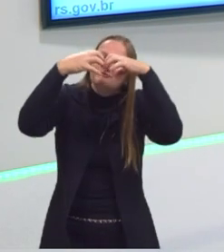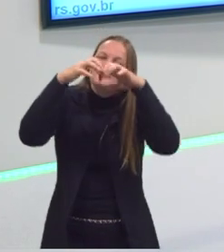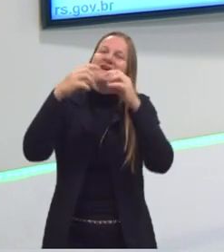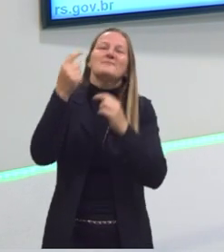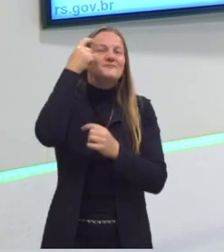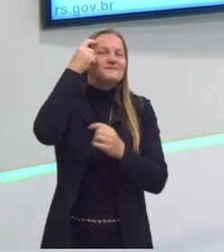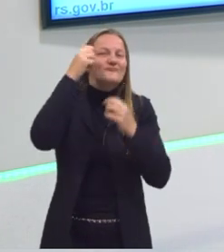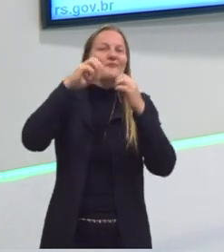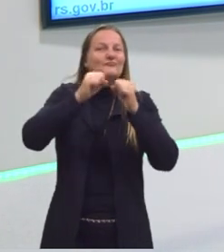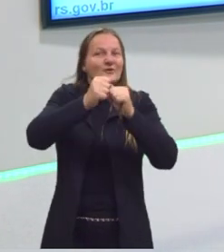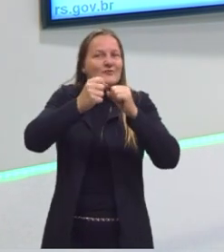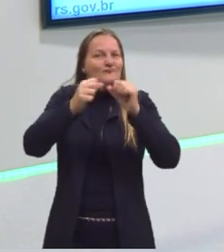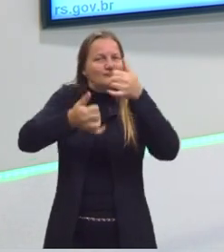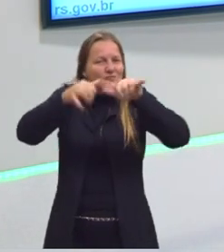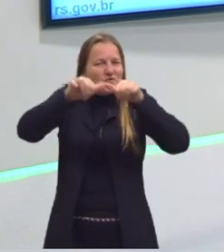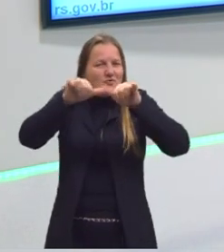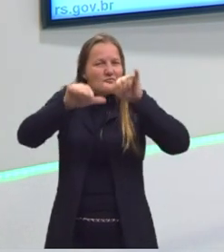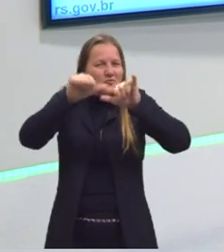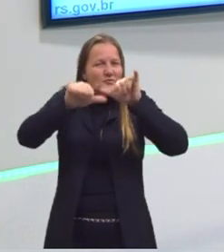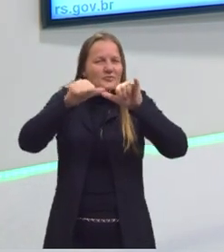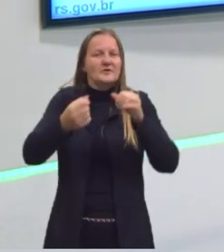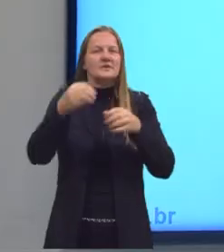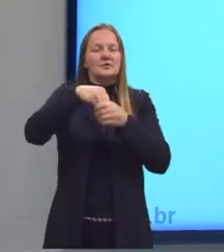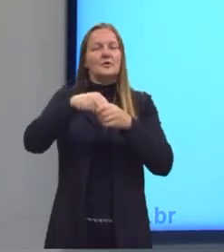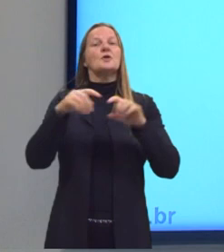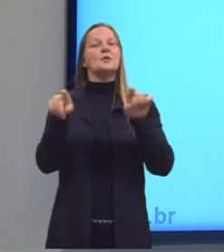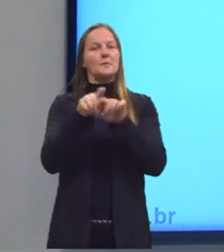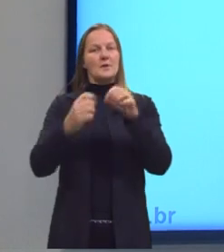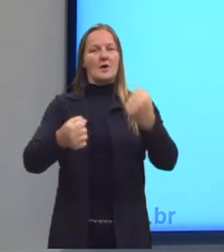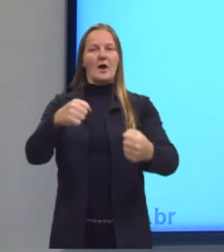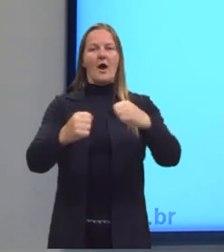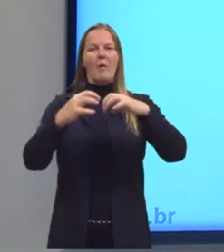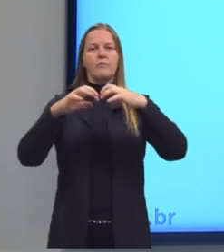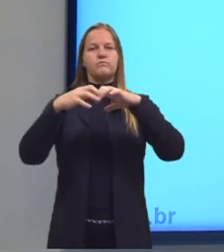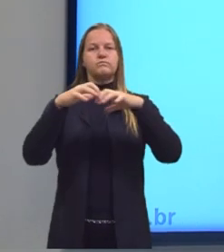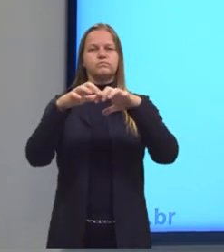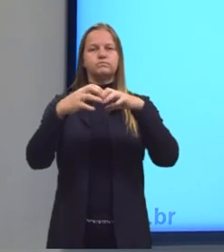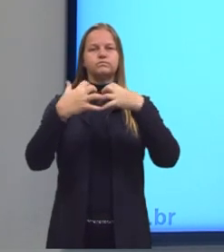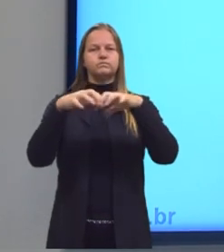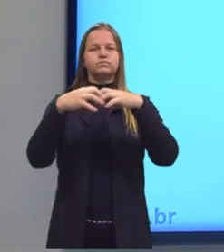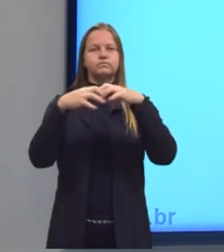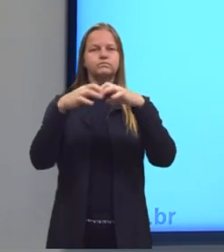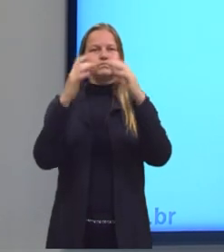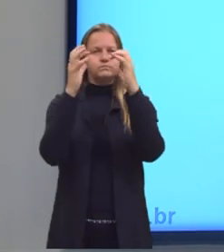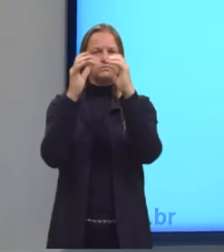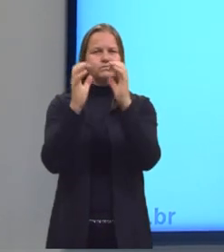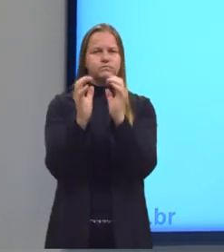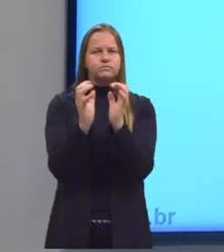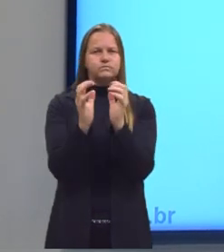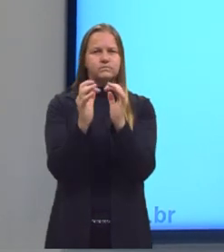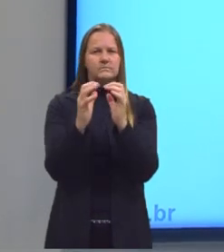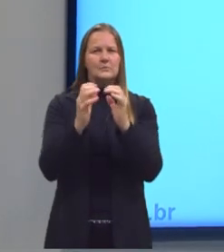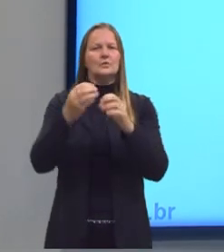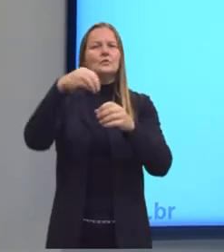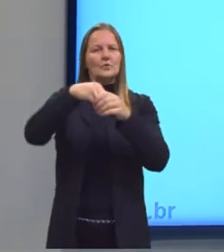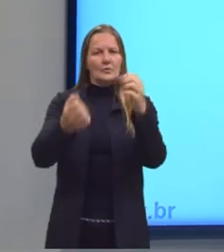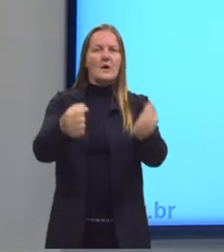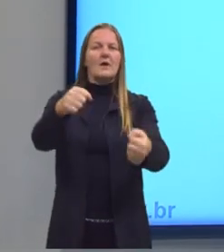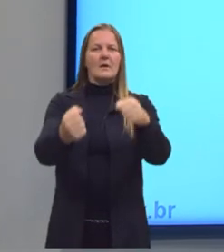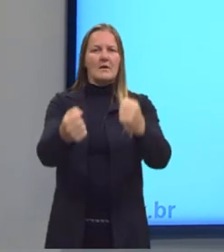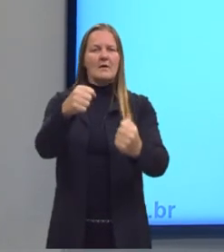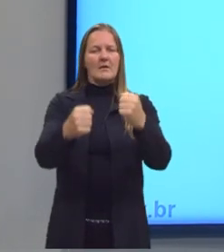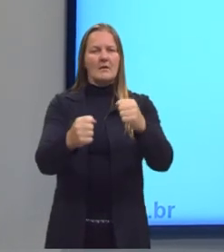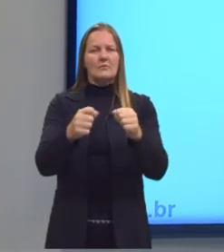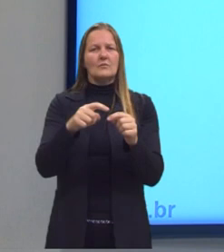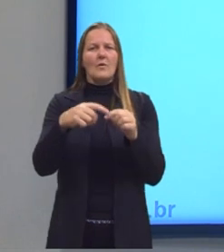Então, também acontece no motor do veículo, né? A combustão que nos movimenta de um lado para o outro, né? Que